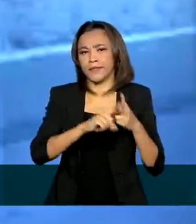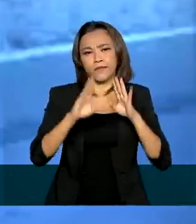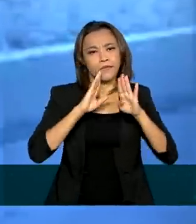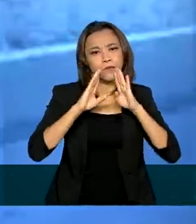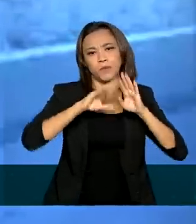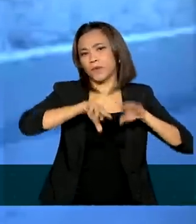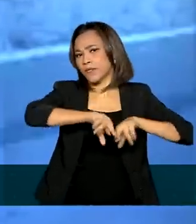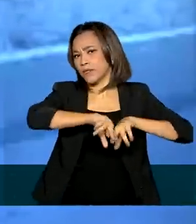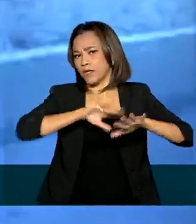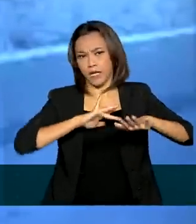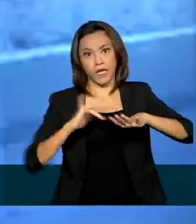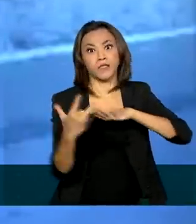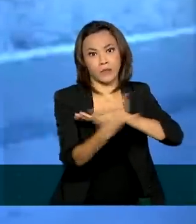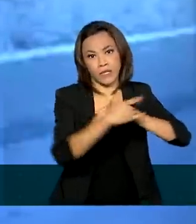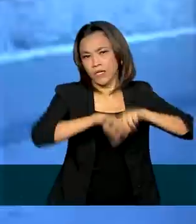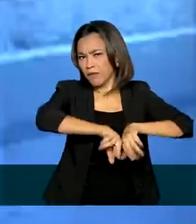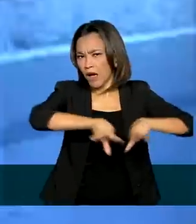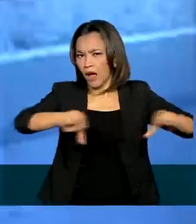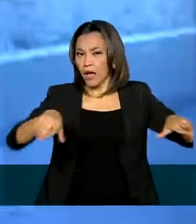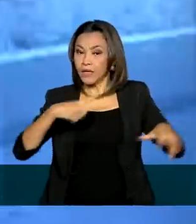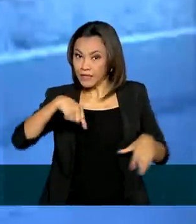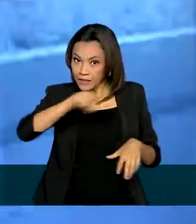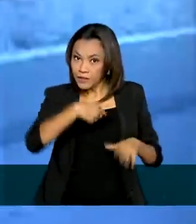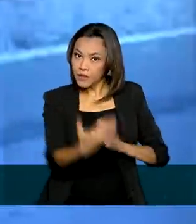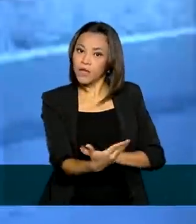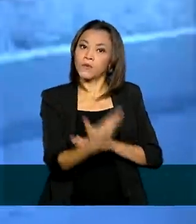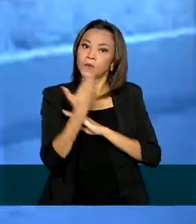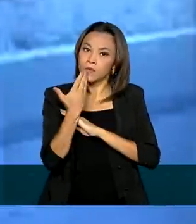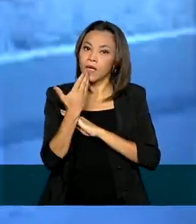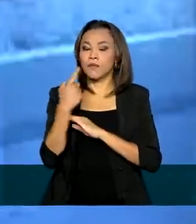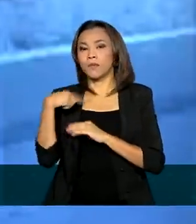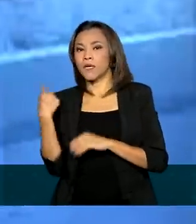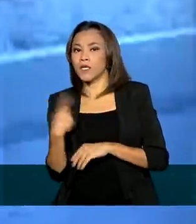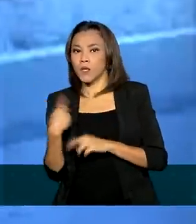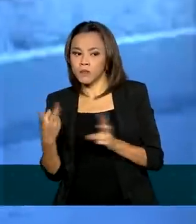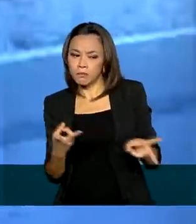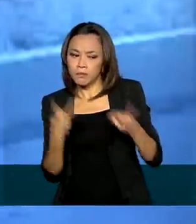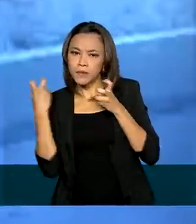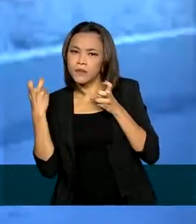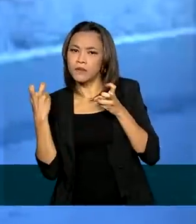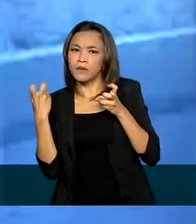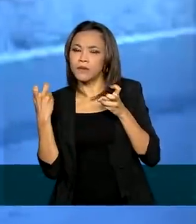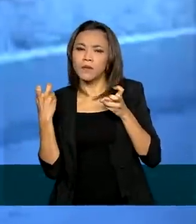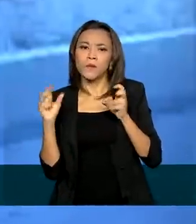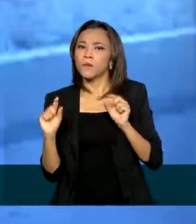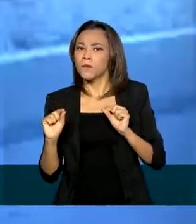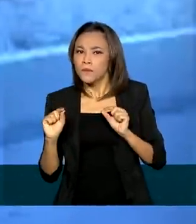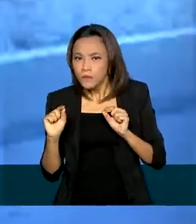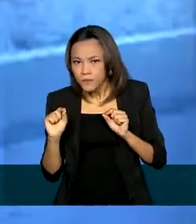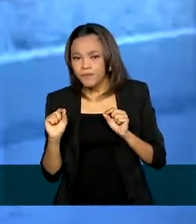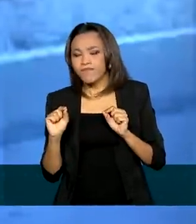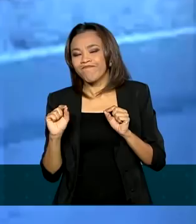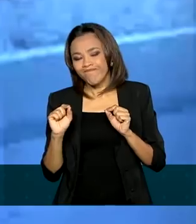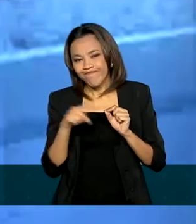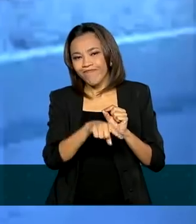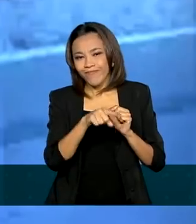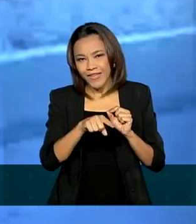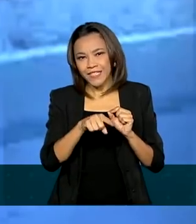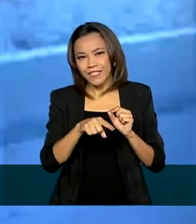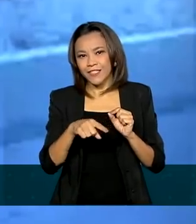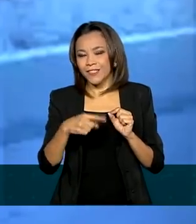dentre outros. Isso tem contribuído, sobre maneira, para a identificação da origem de possíveis